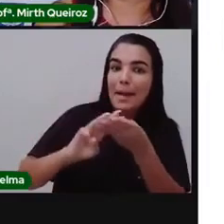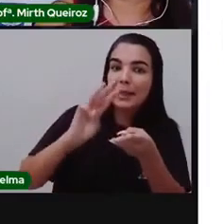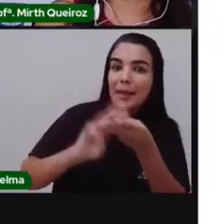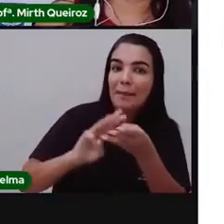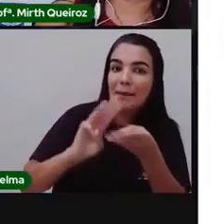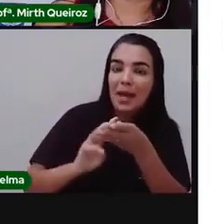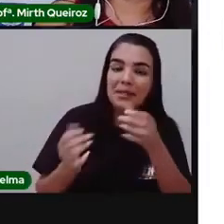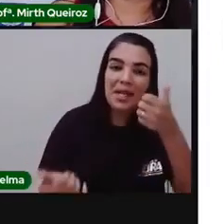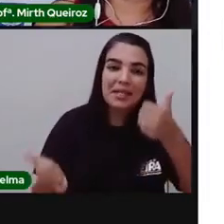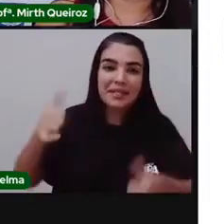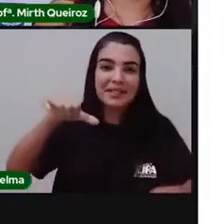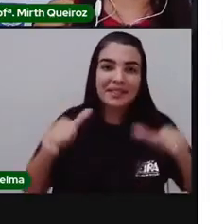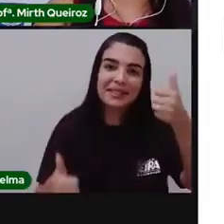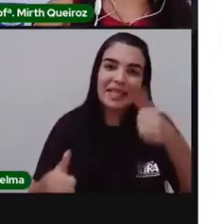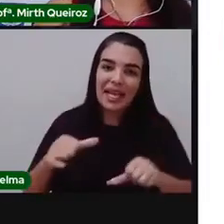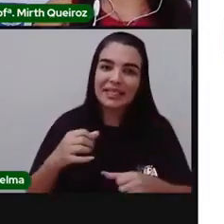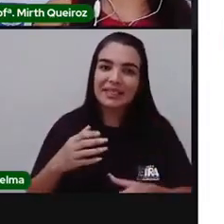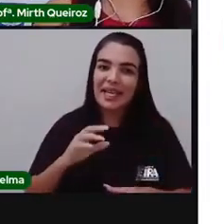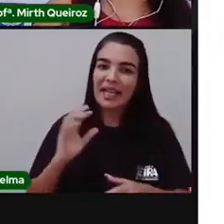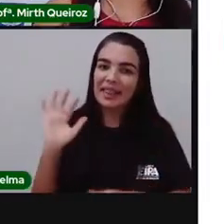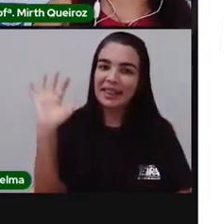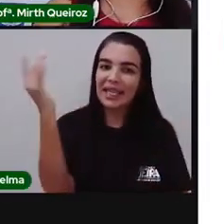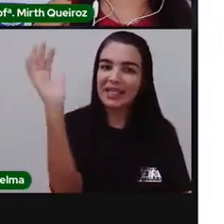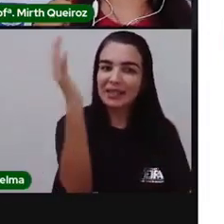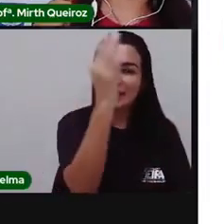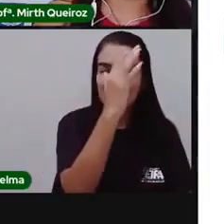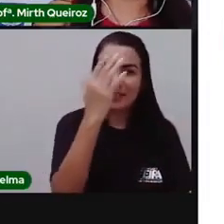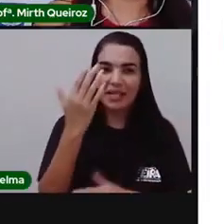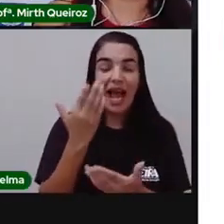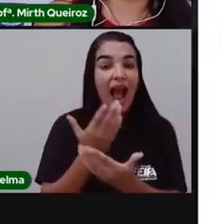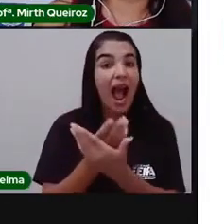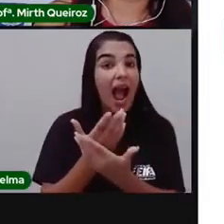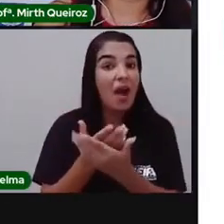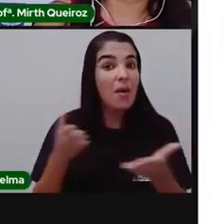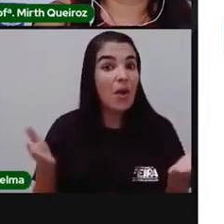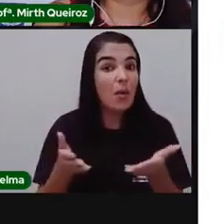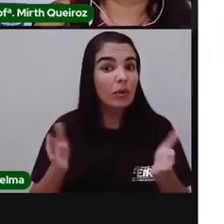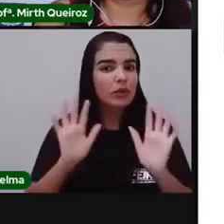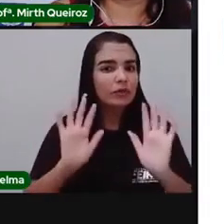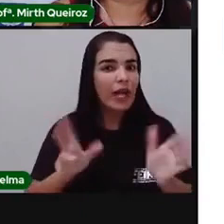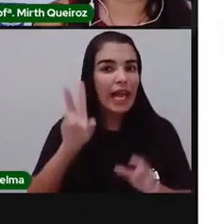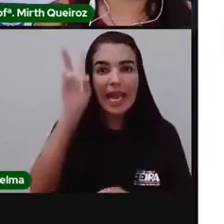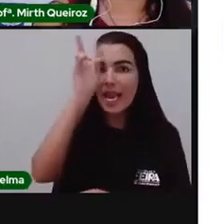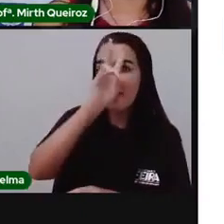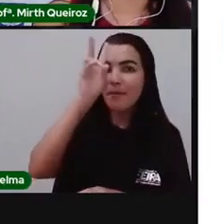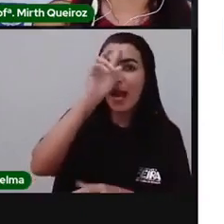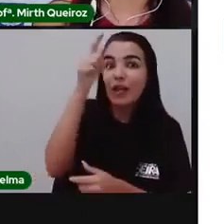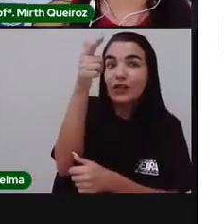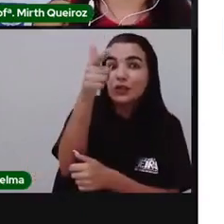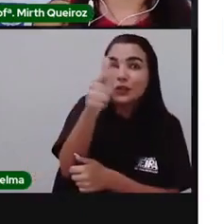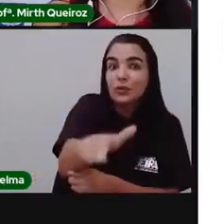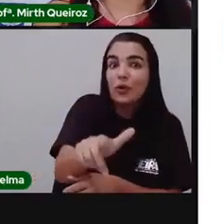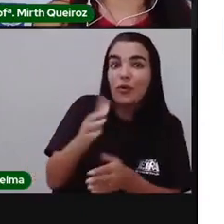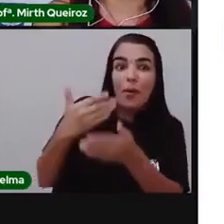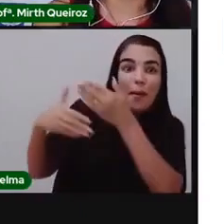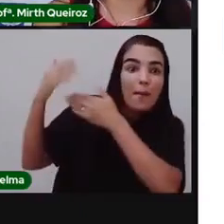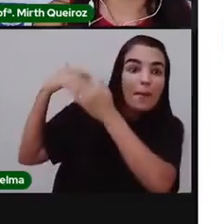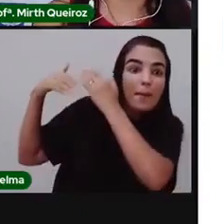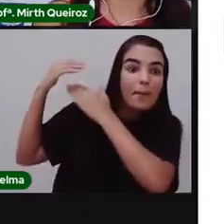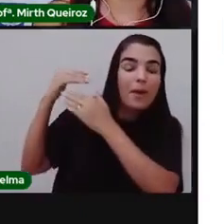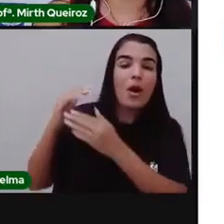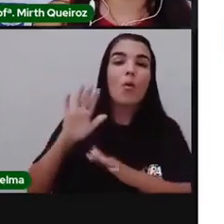e Ciências da Natureza. Na aula de hoje iremos relembrar o que estudamos anteriormente sobre os